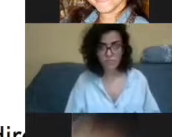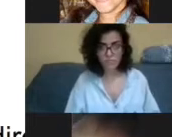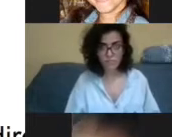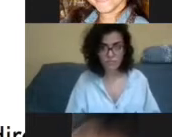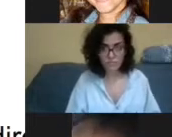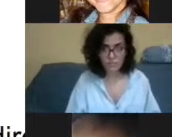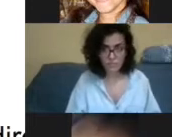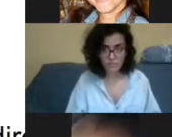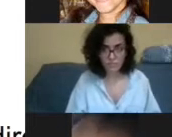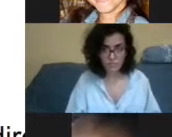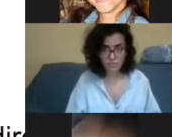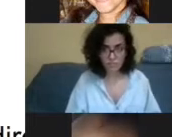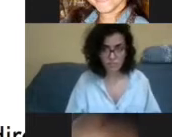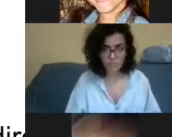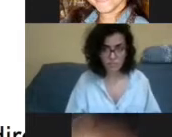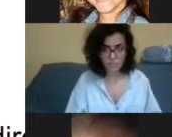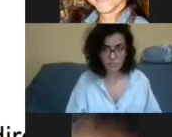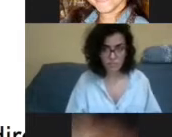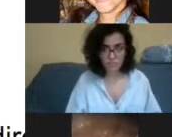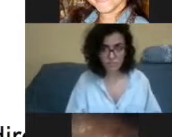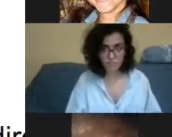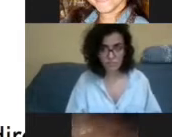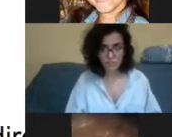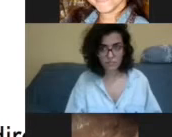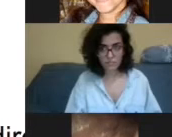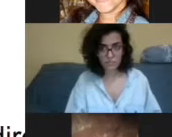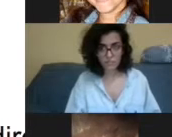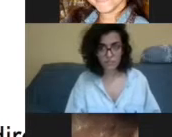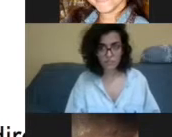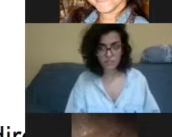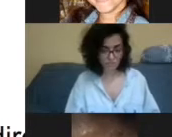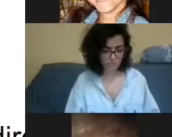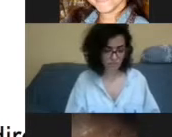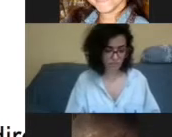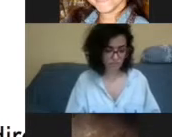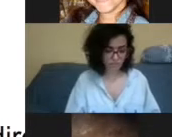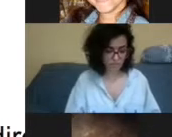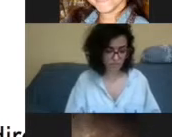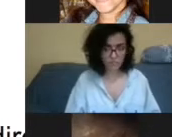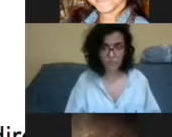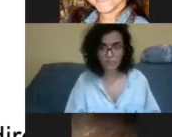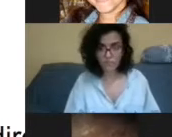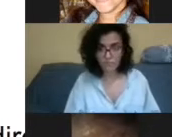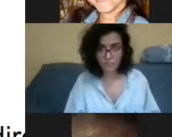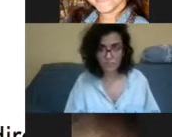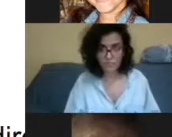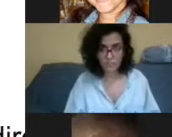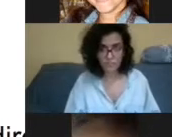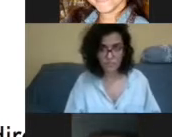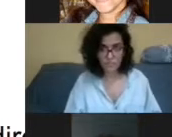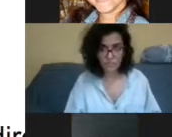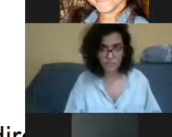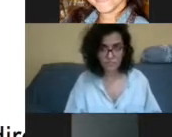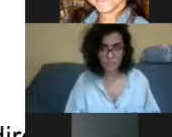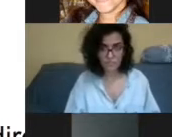é as barreiras relacionadas à comunicação, à compreensão e ao acesso à informação.